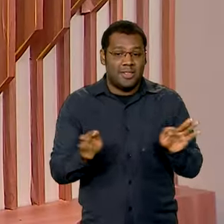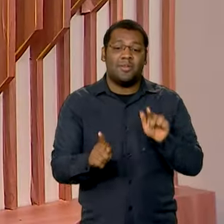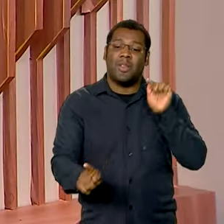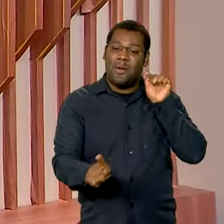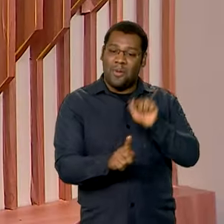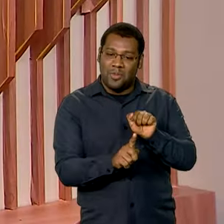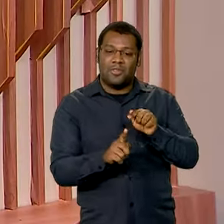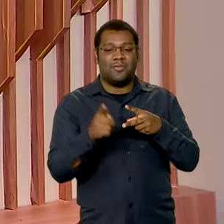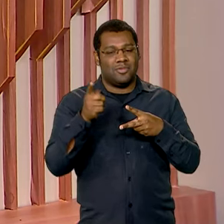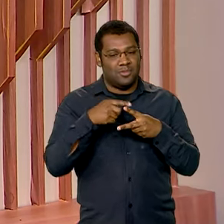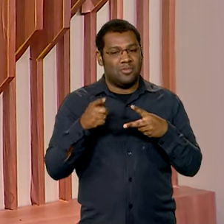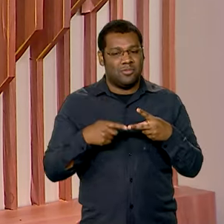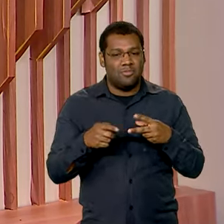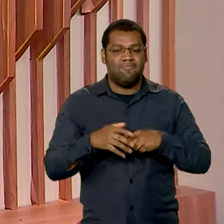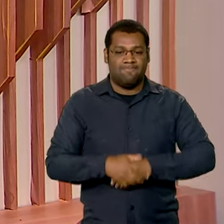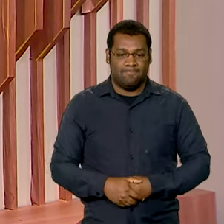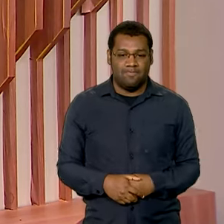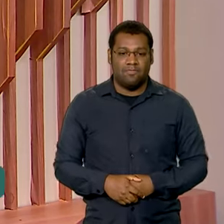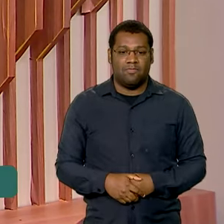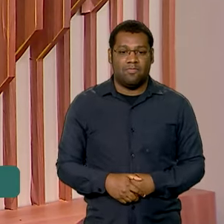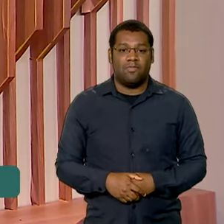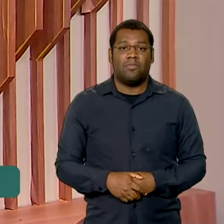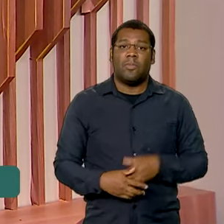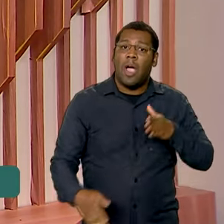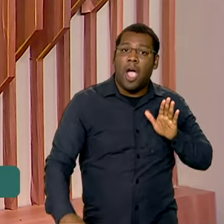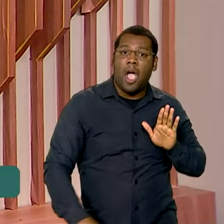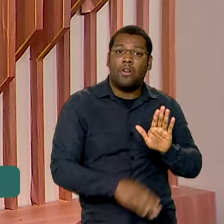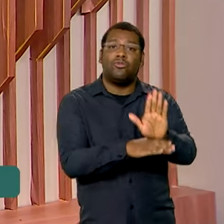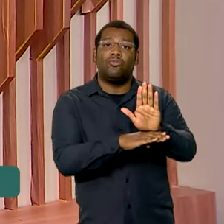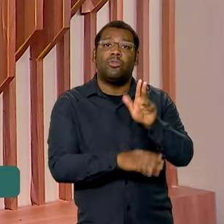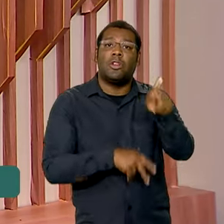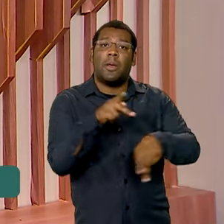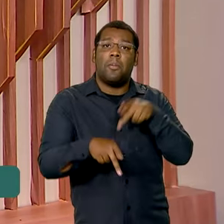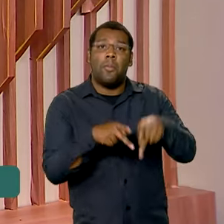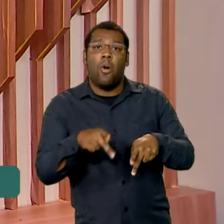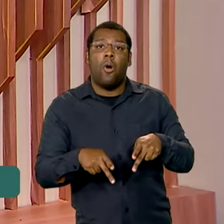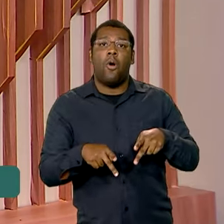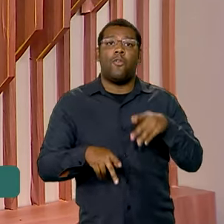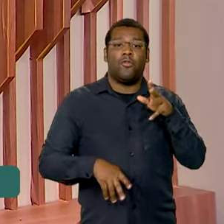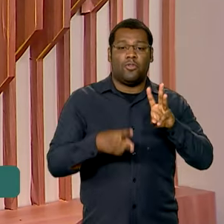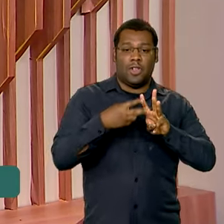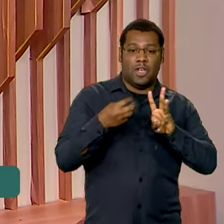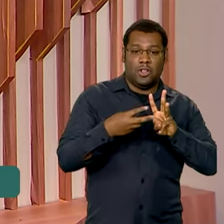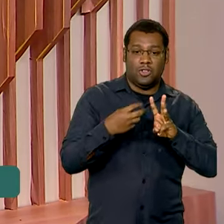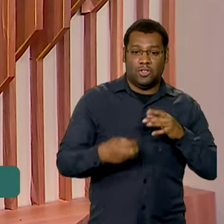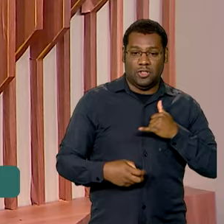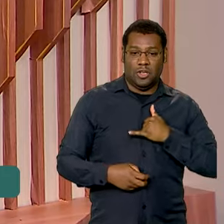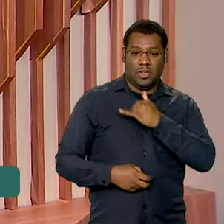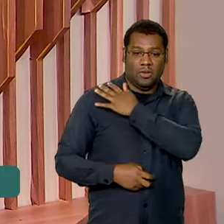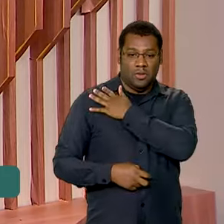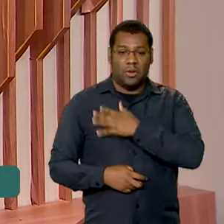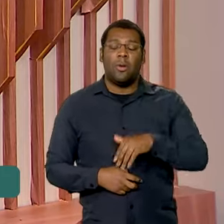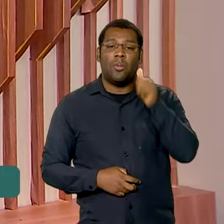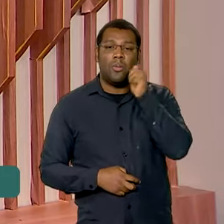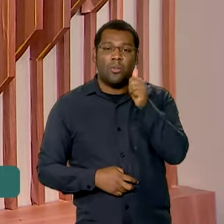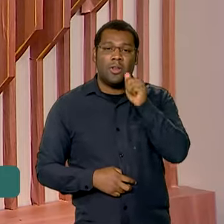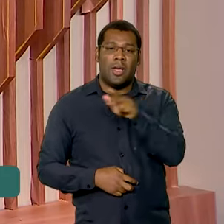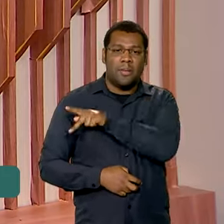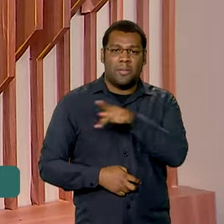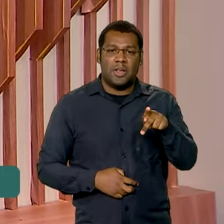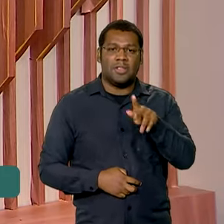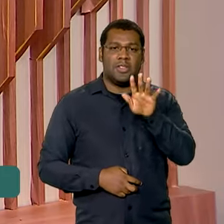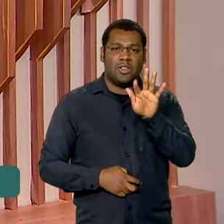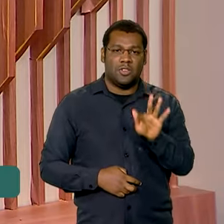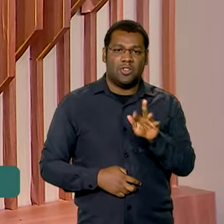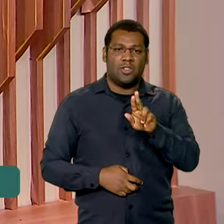Vamos falar agora sobre a ajuda humanitária à terra e anumame. Em audiência pública, a presidente da FUNAI, Joênia